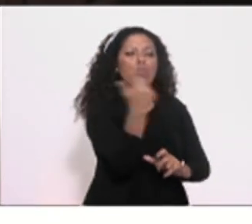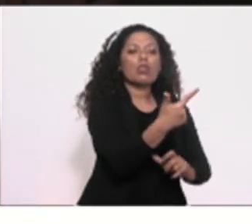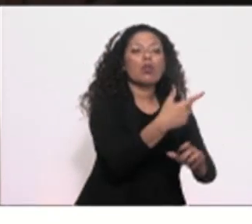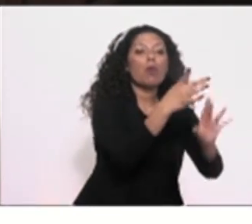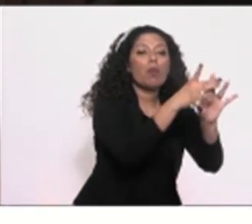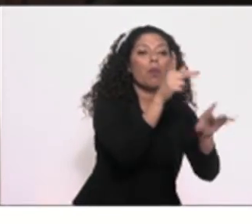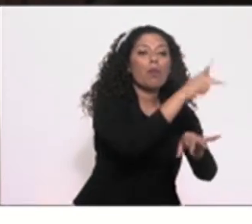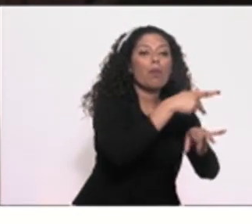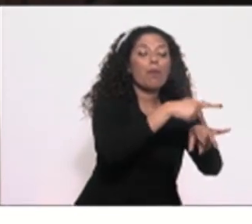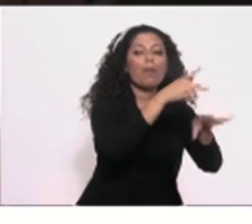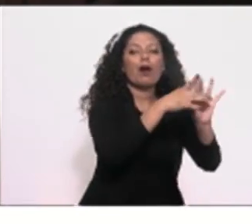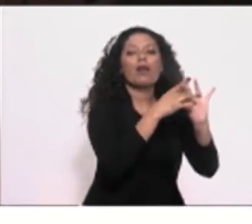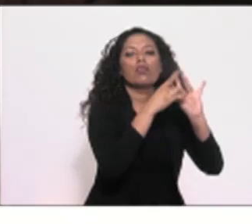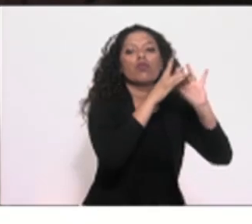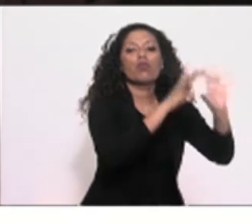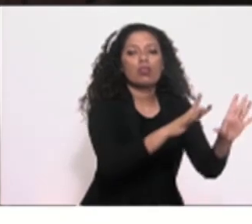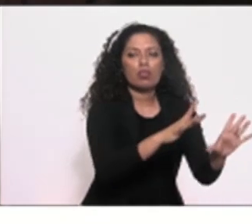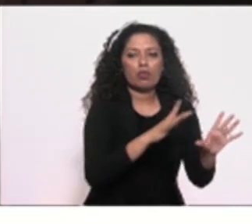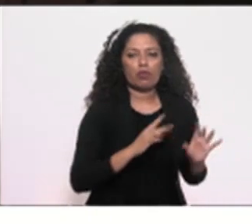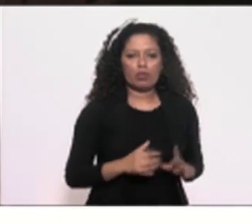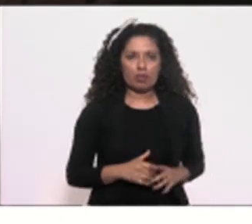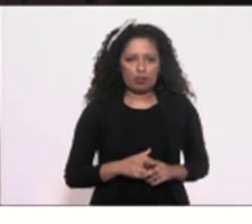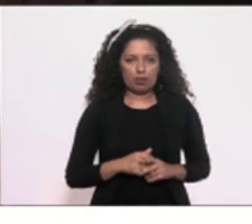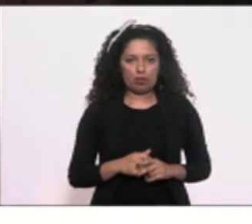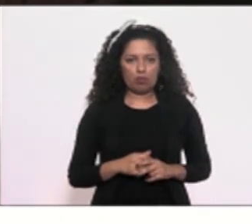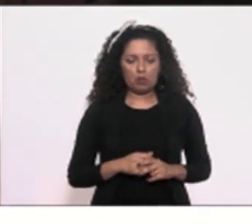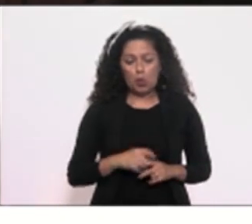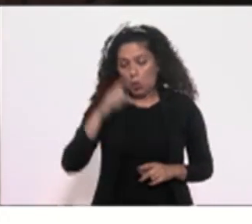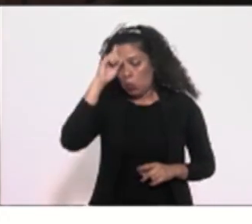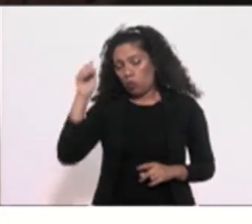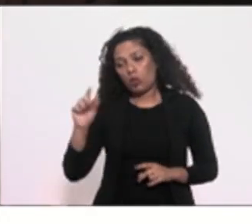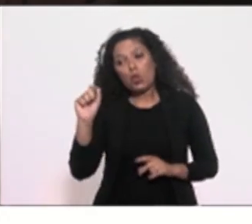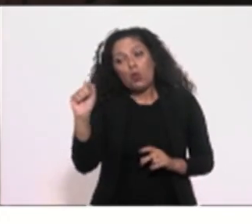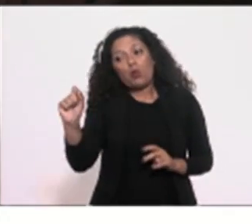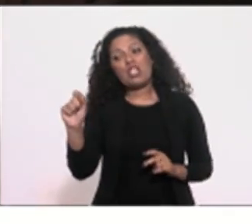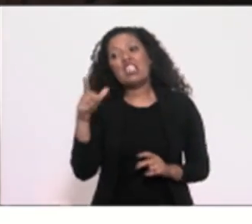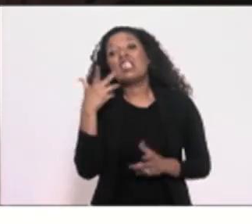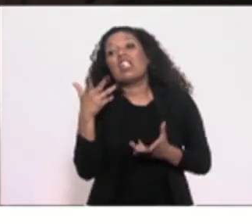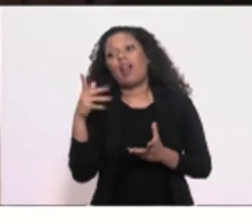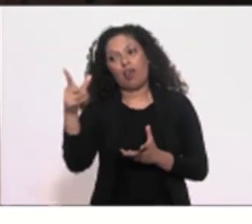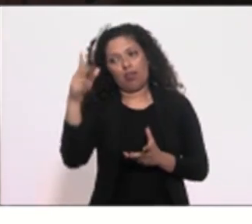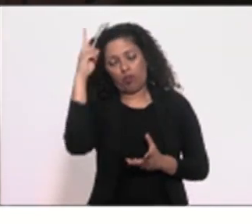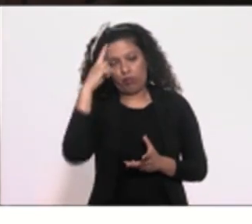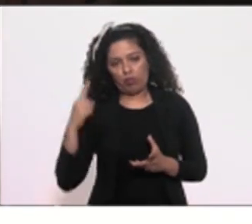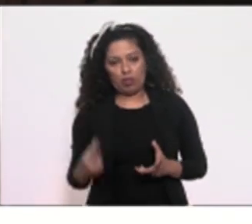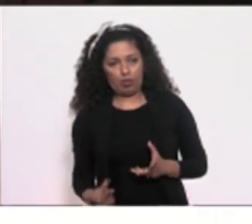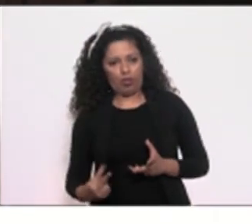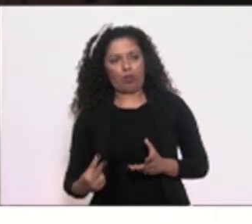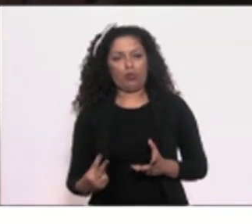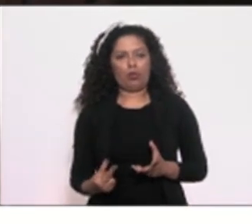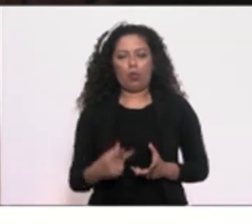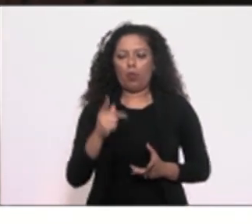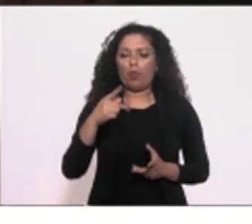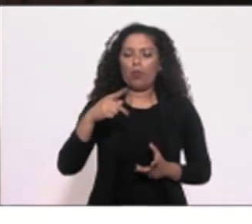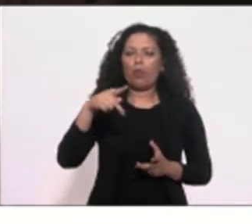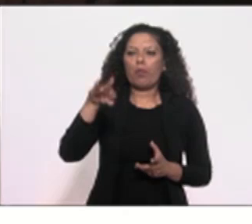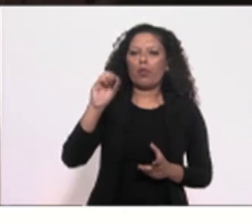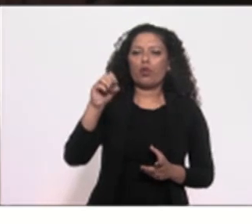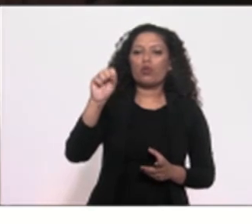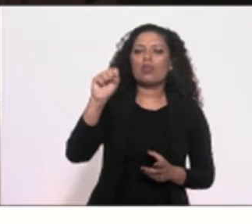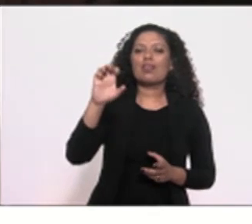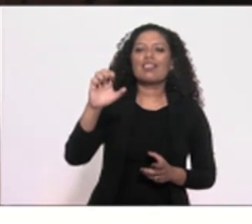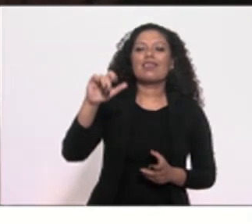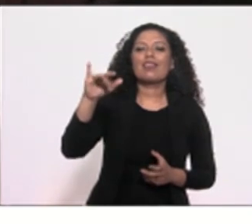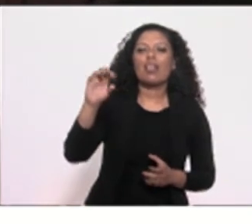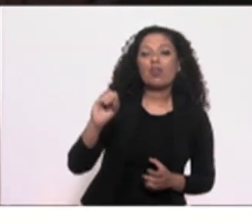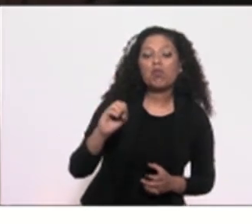os processos, não sei quais, serem acelerados nesse país. Só